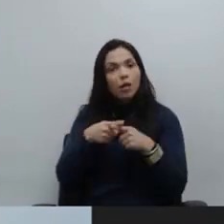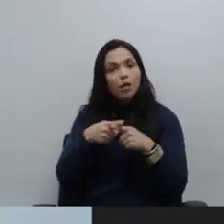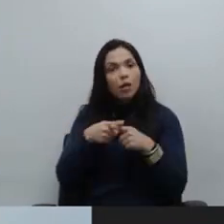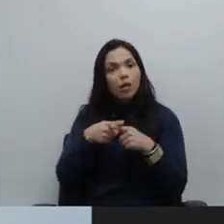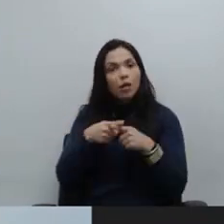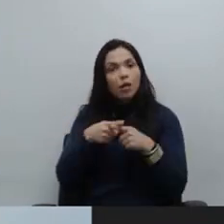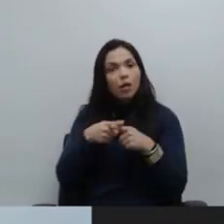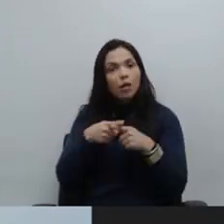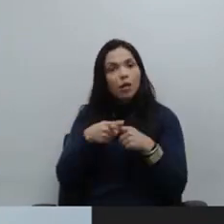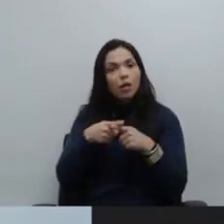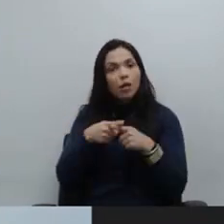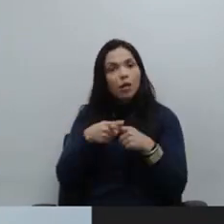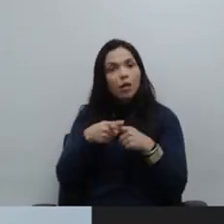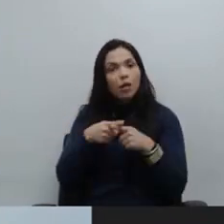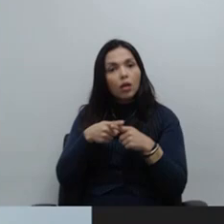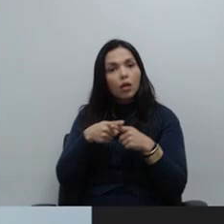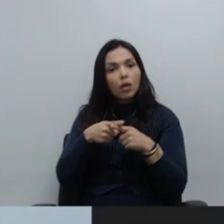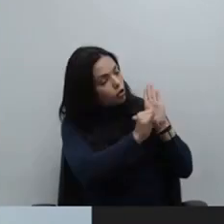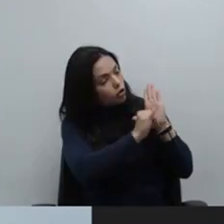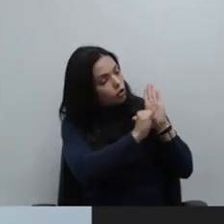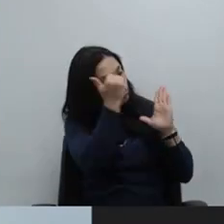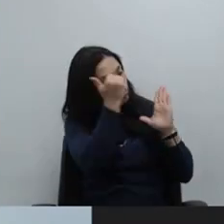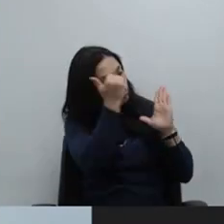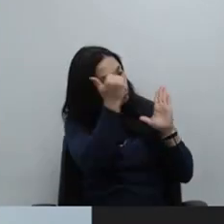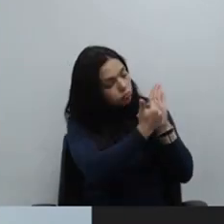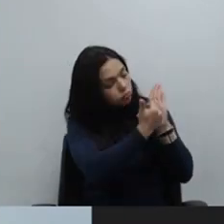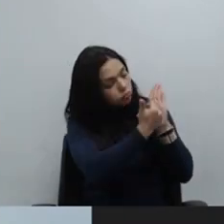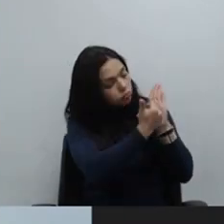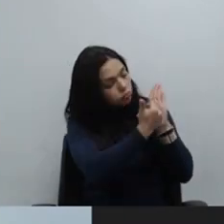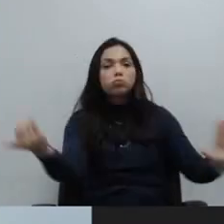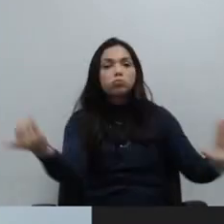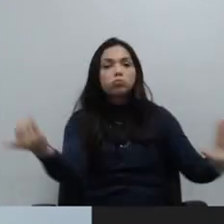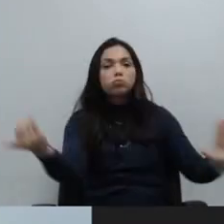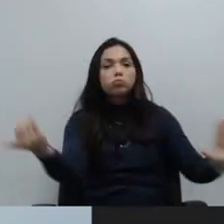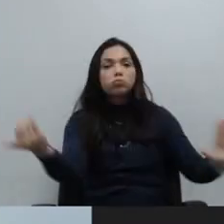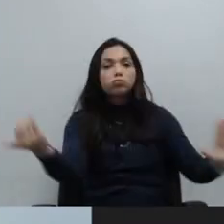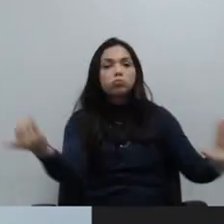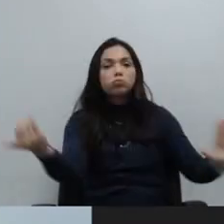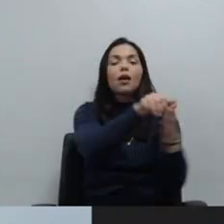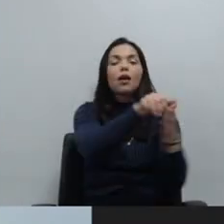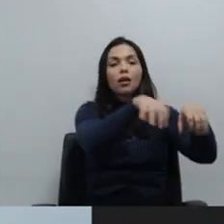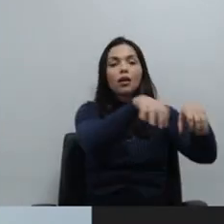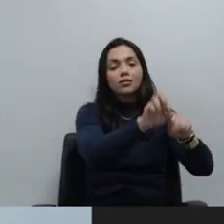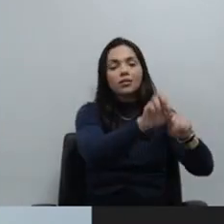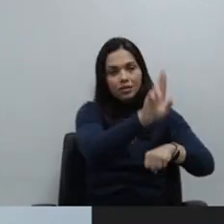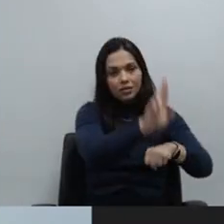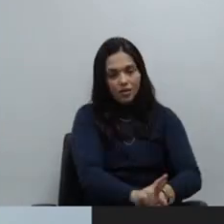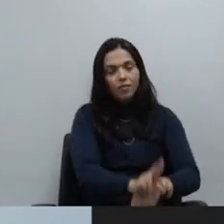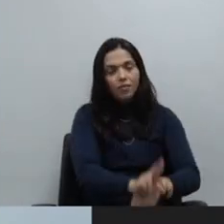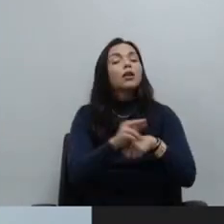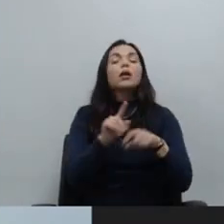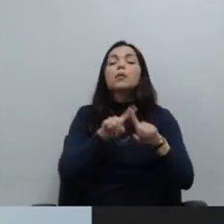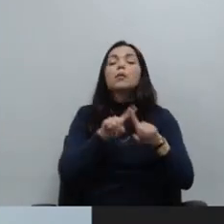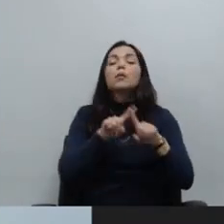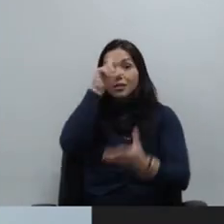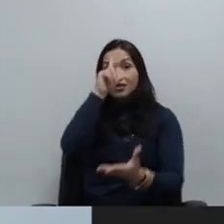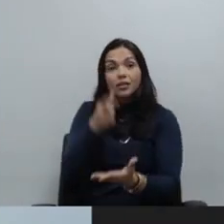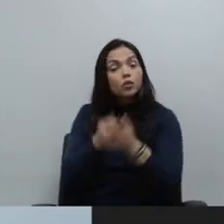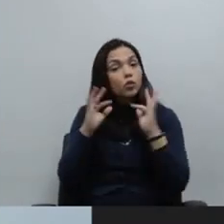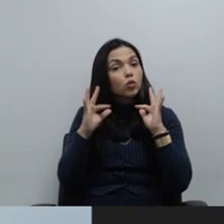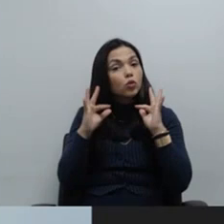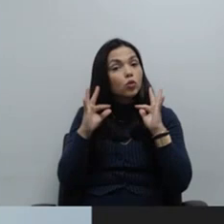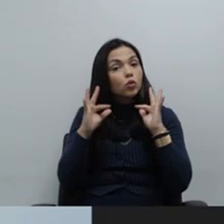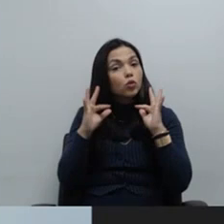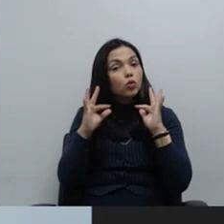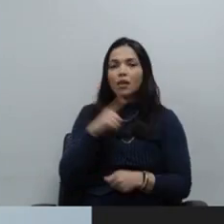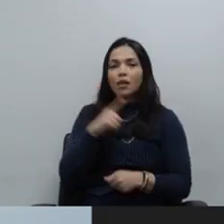requisitos previstos no edital para disputar uma das vagas reservadas. Mas, no geral, as decisões todas têm um aspecto formal, dizendo